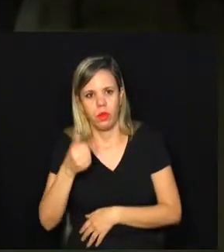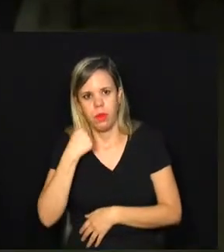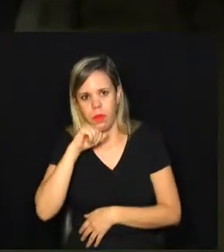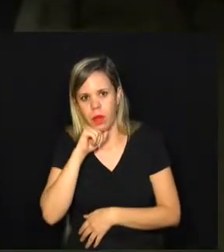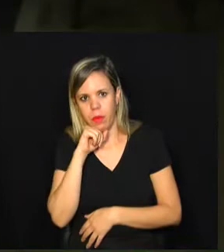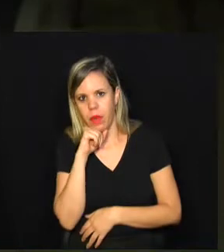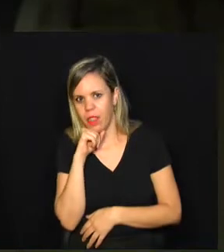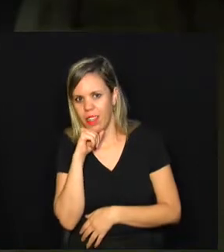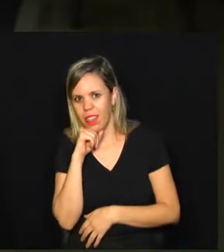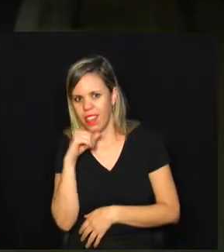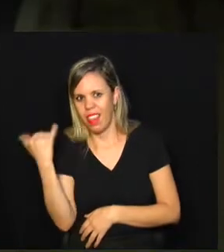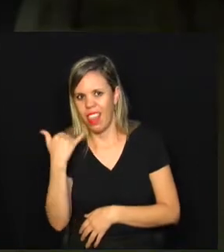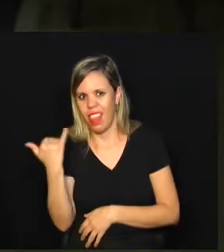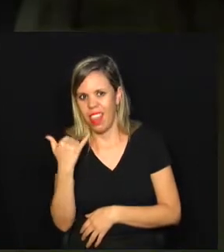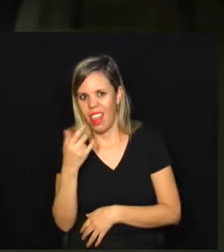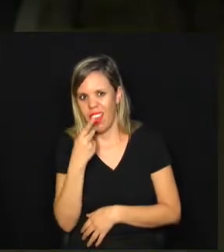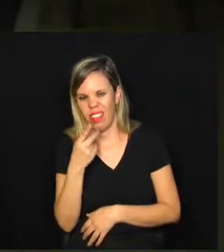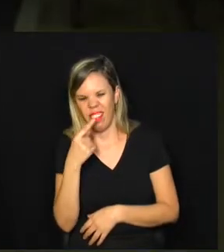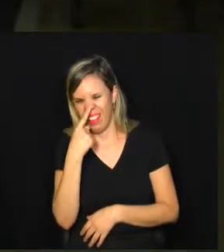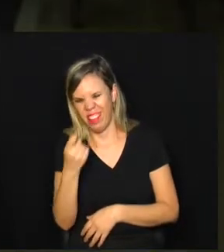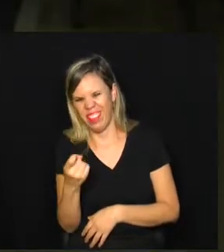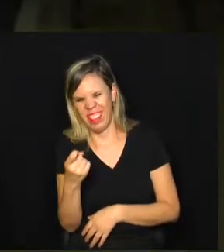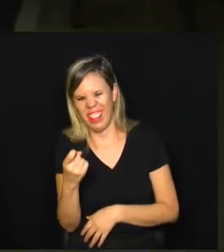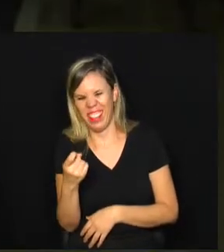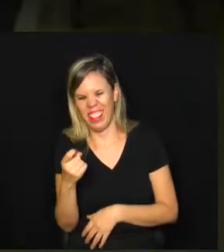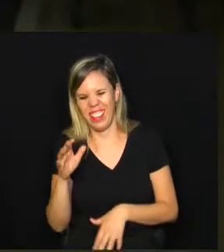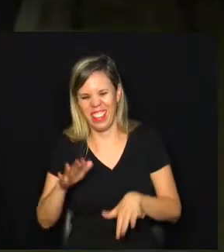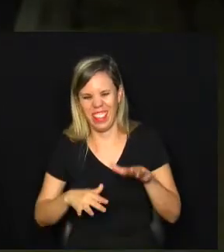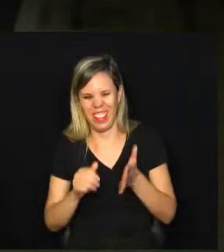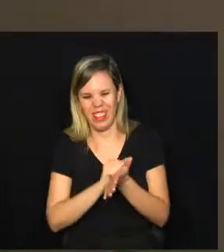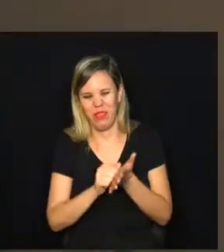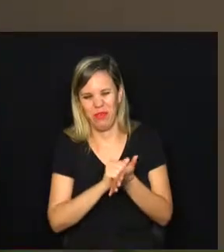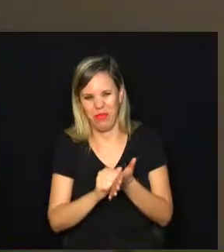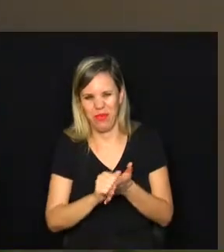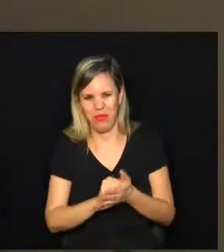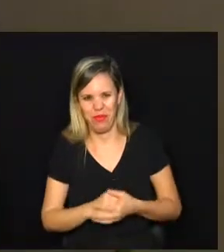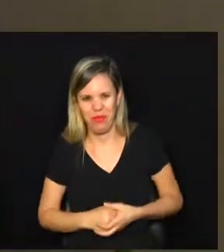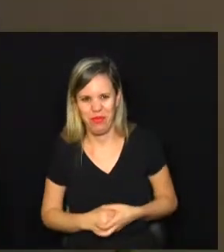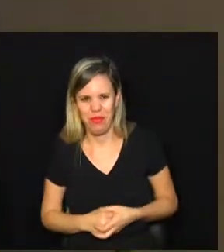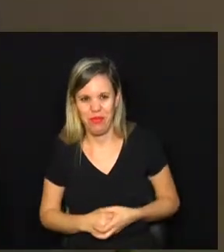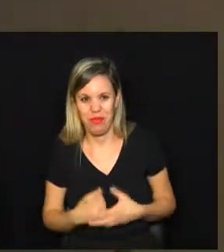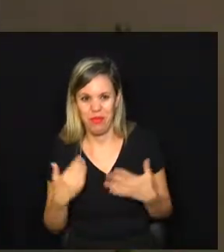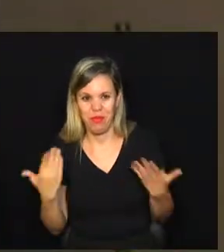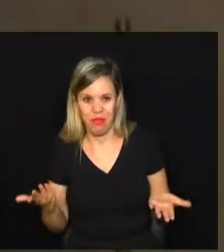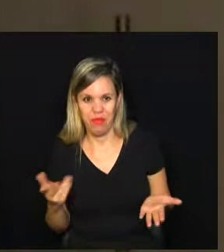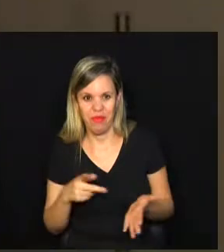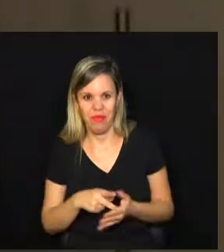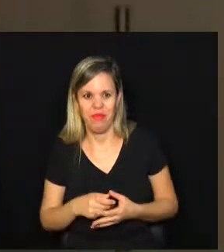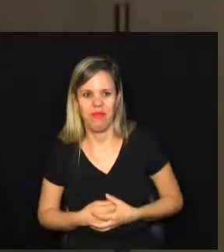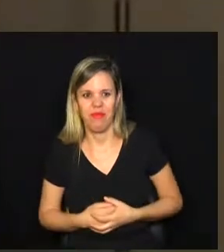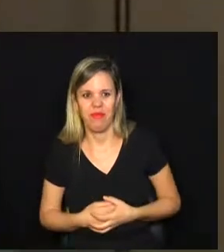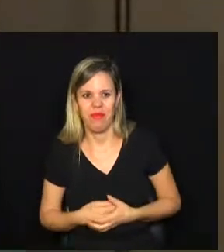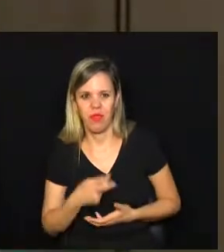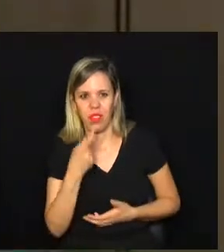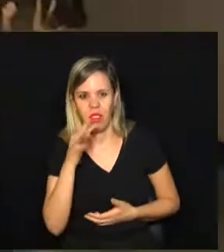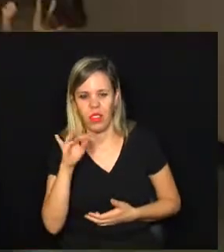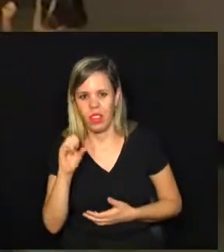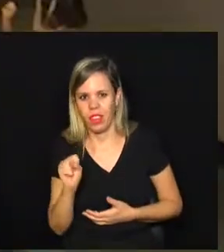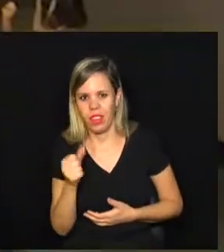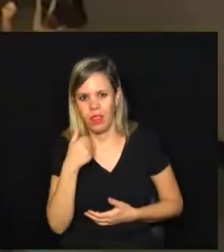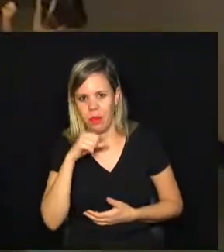me mata que ela fica fedendo às vezes, mas é só lavar que dá certo. Ah, mas será que é isso mesmo? Fala aí, Thaís.